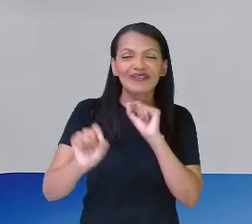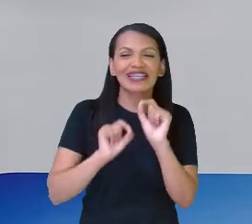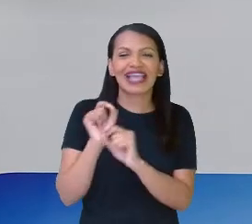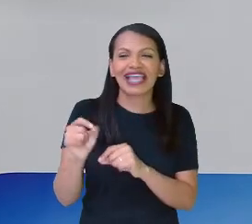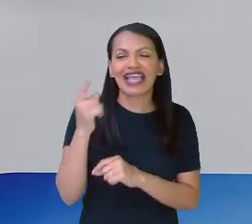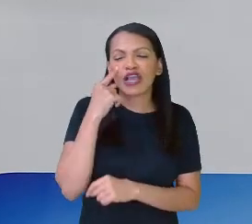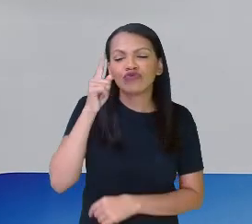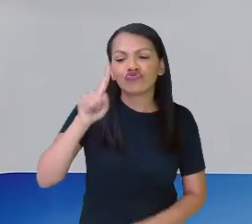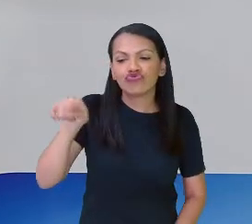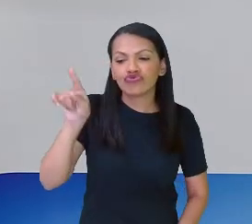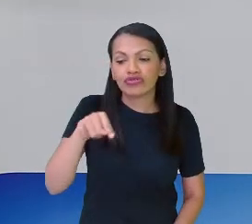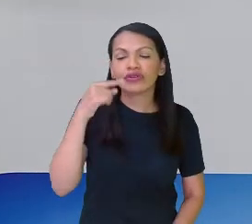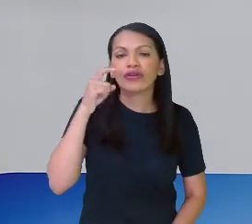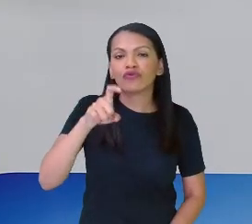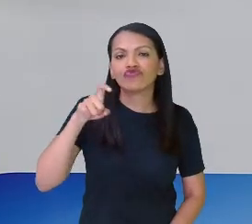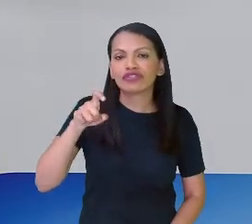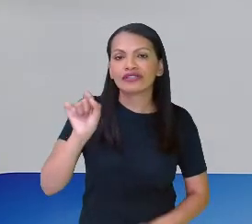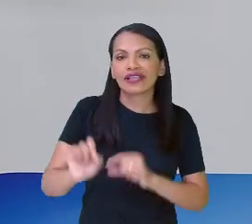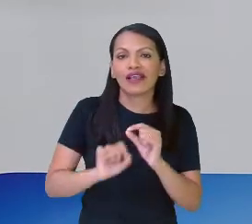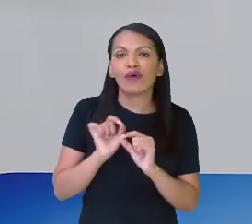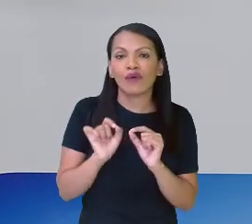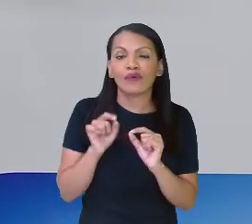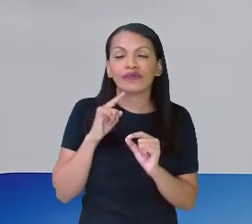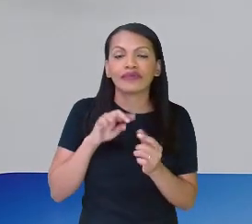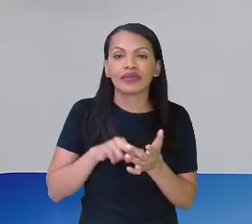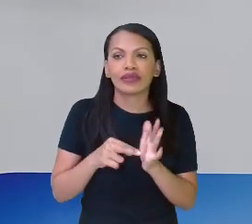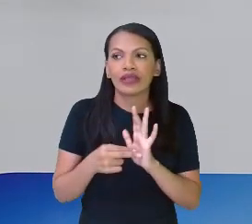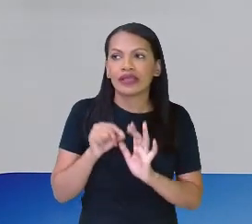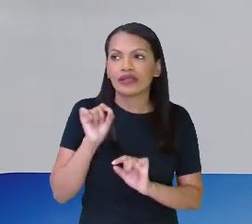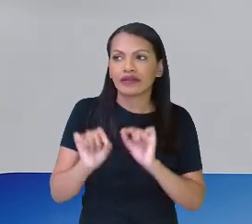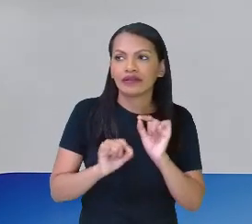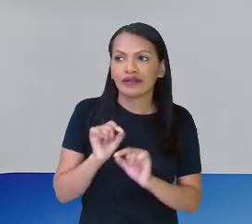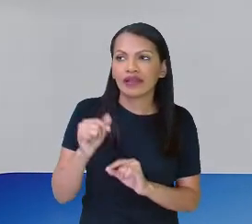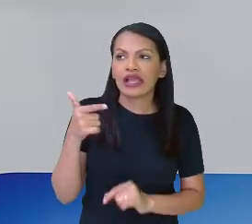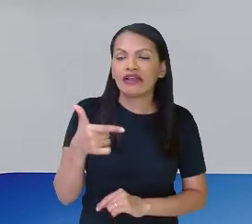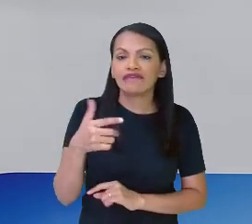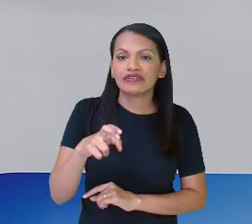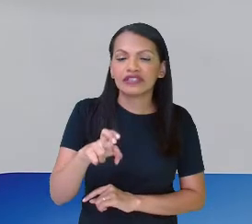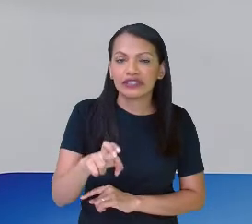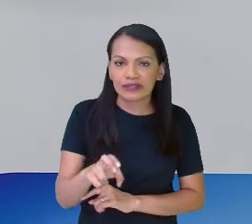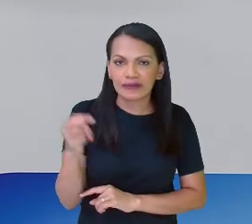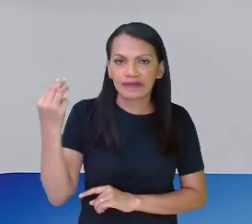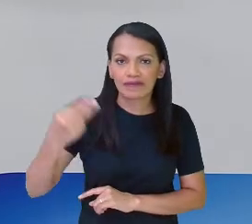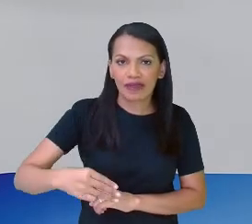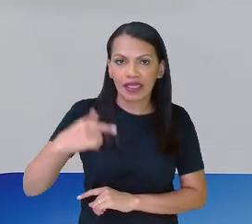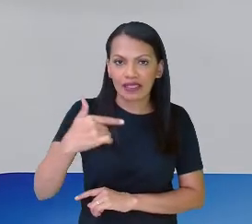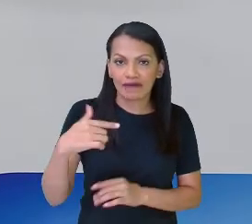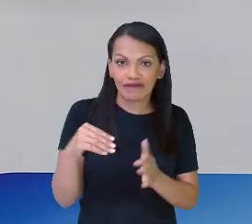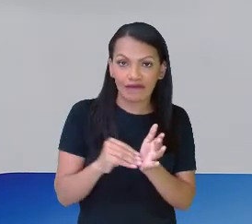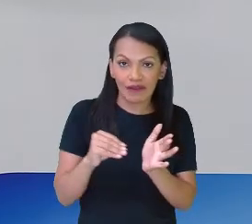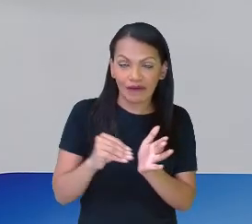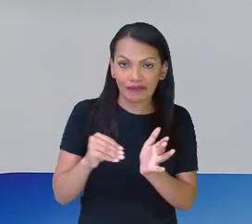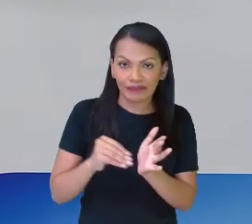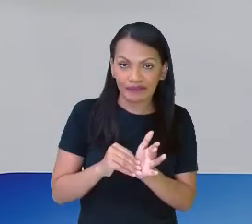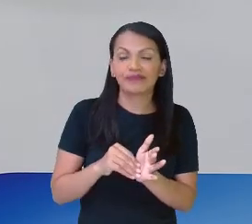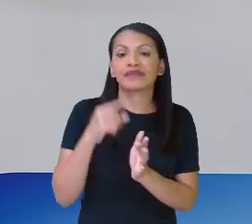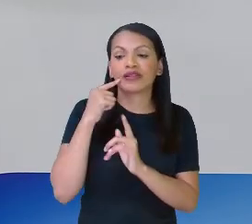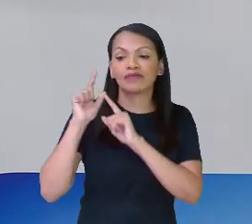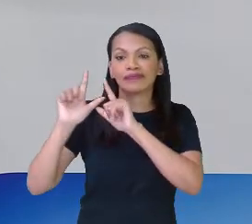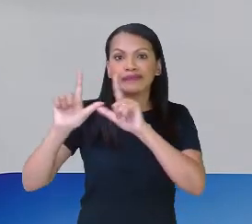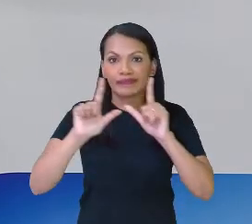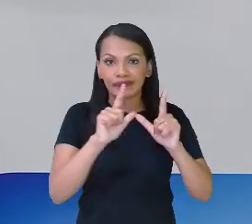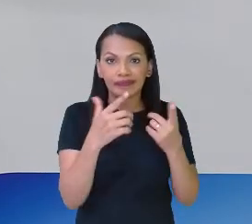quadrados, que estão faltando aí, para ele completar as lajotas lá no quintal dele. Compreendido?